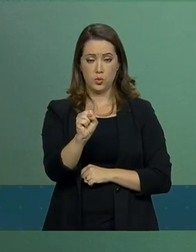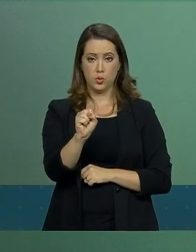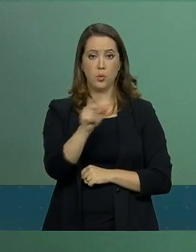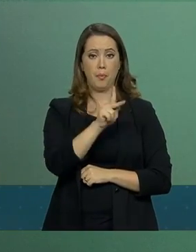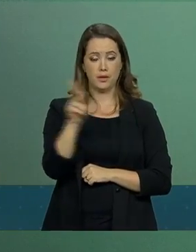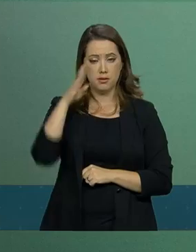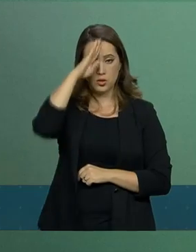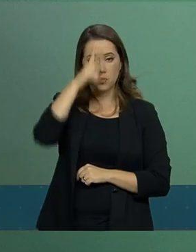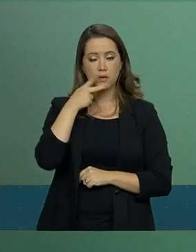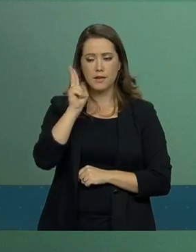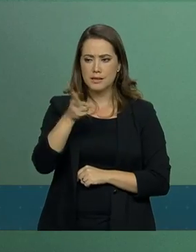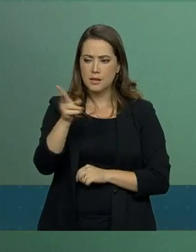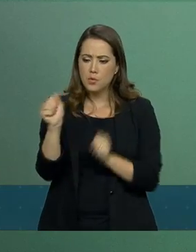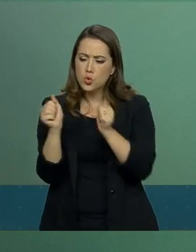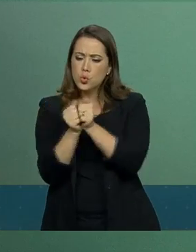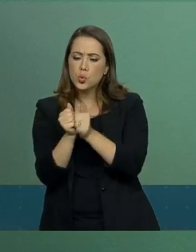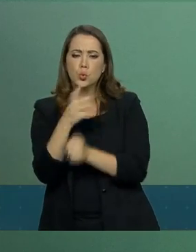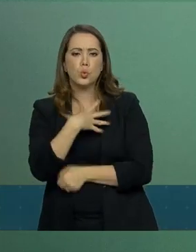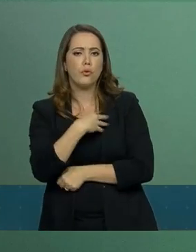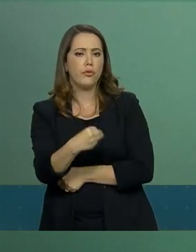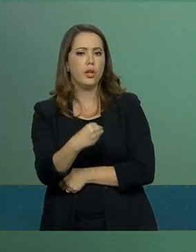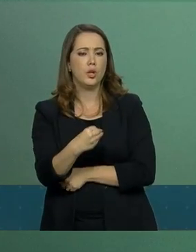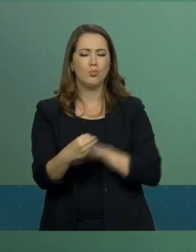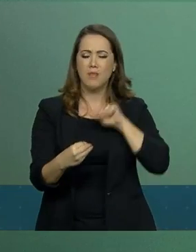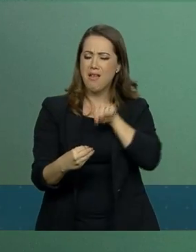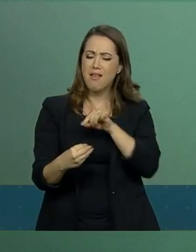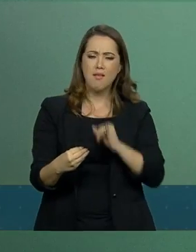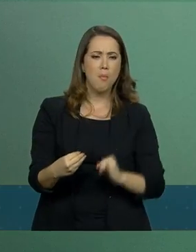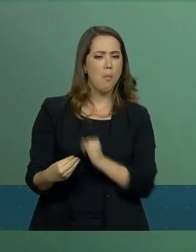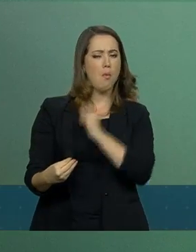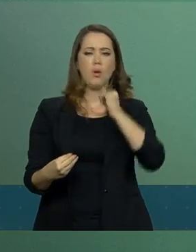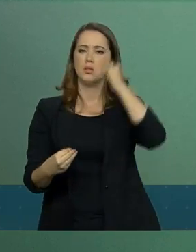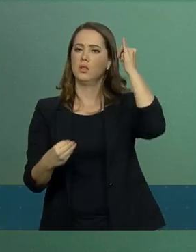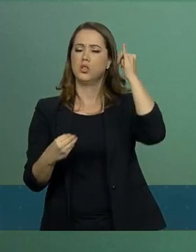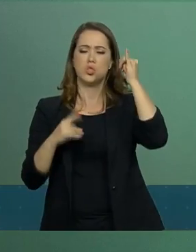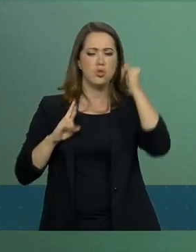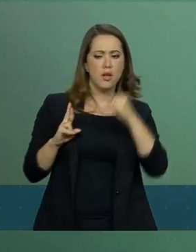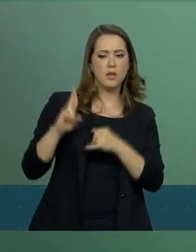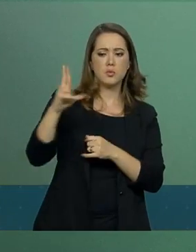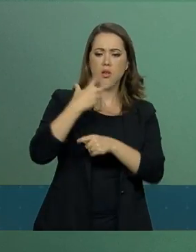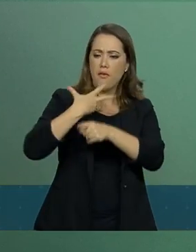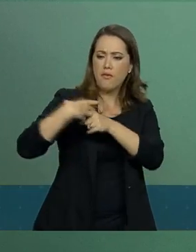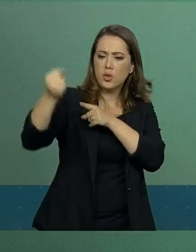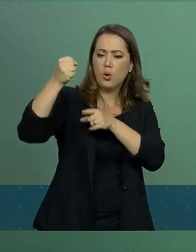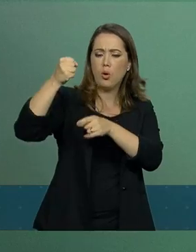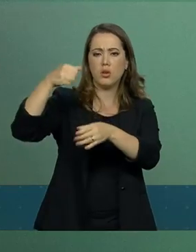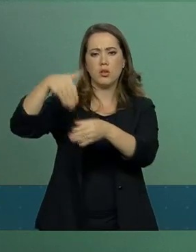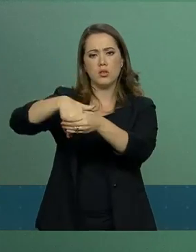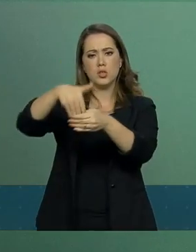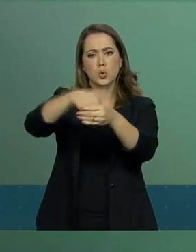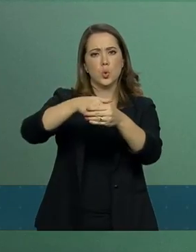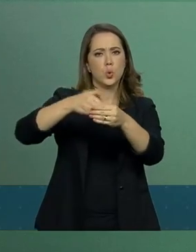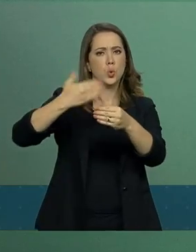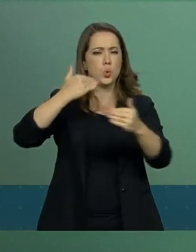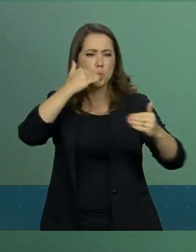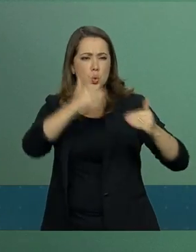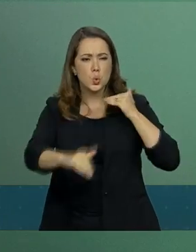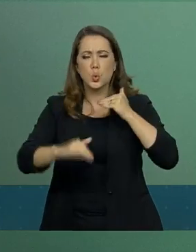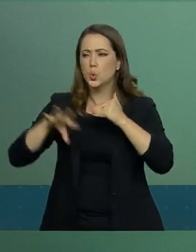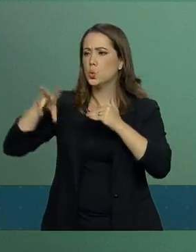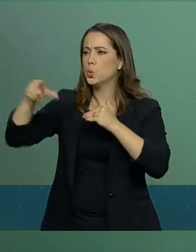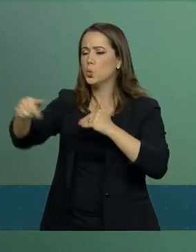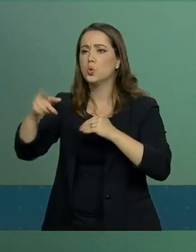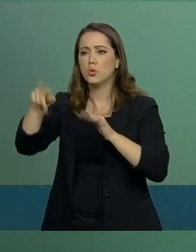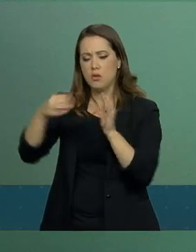estará ao lado dele. O filho foi um dos grandes responsáveis pela vitória nas urnas, contra tudo e contra todos.